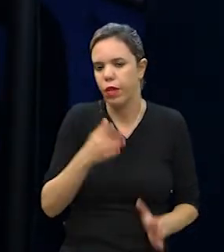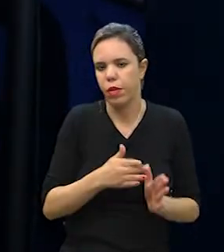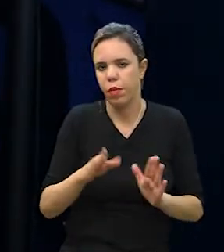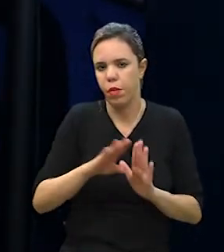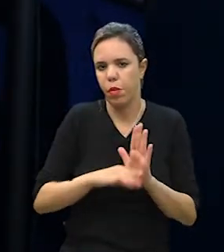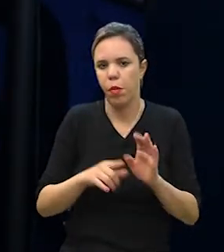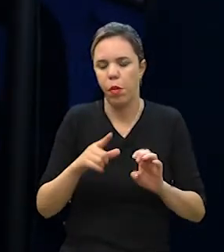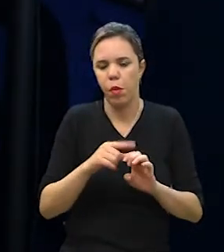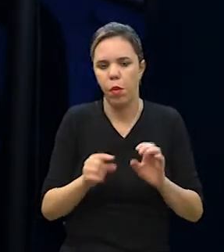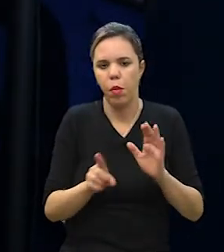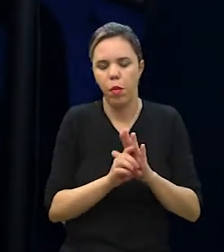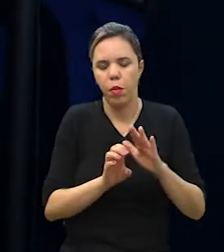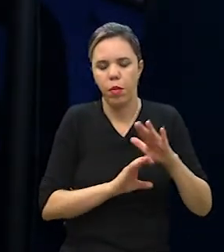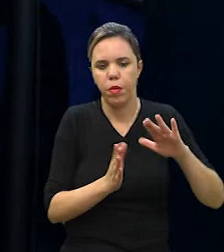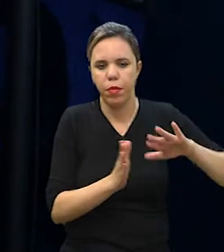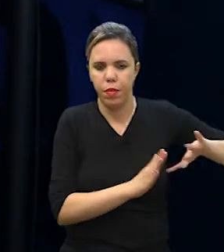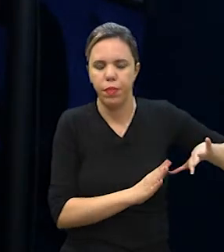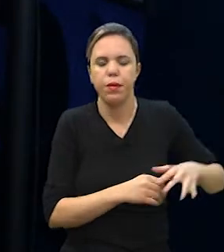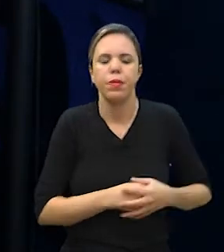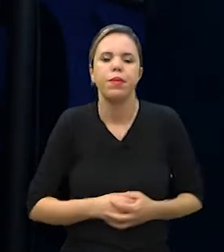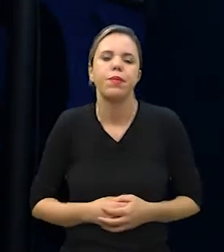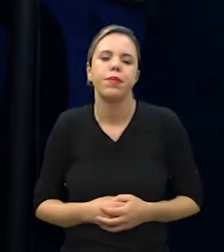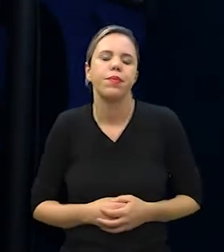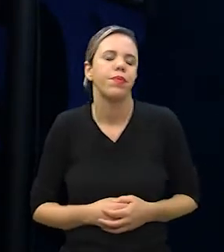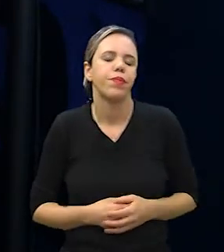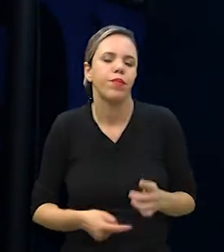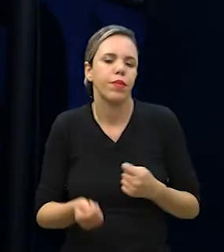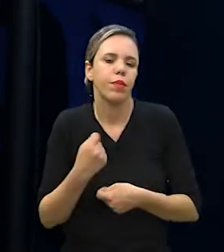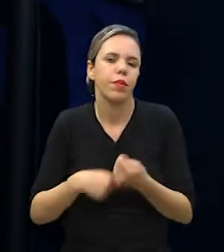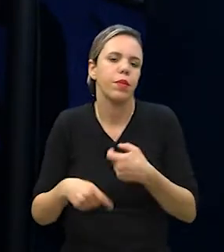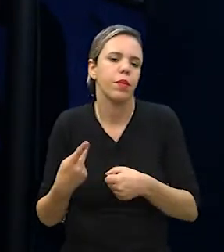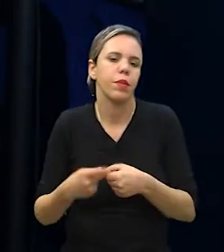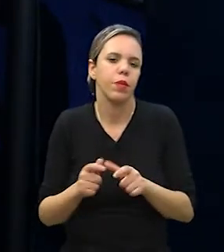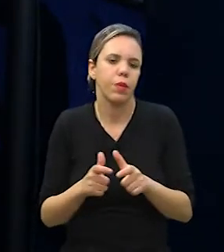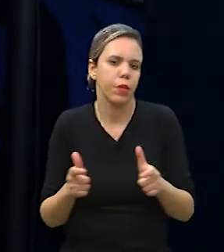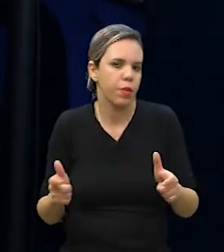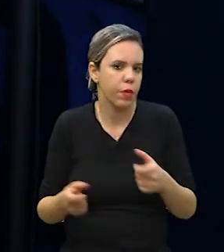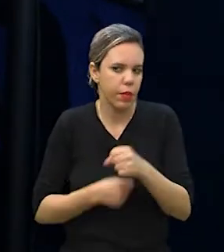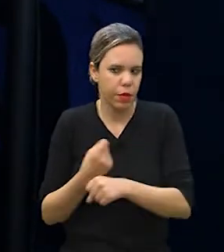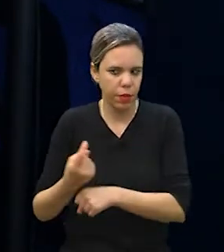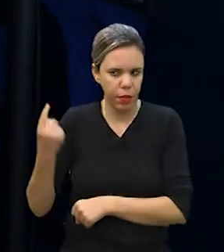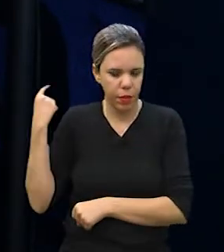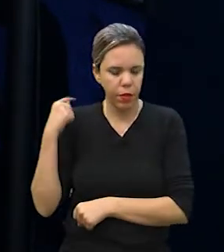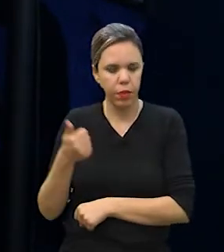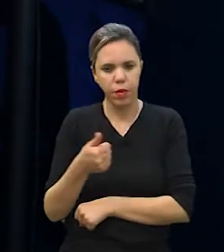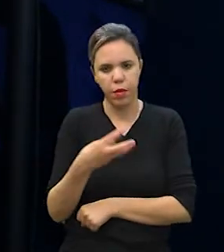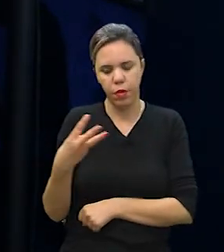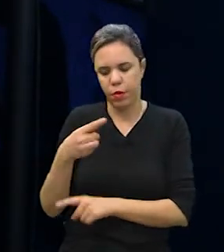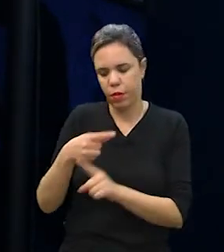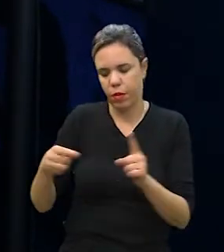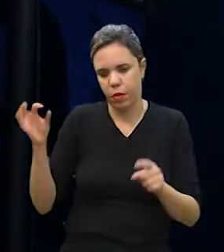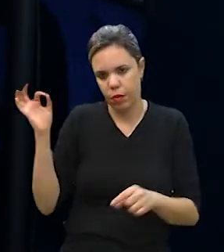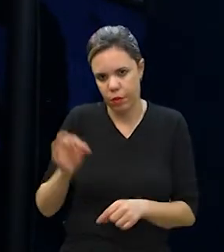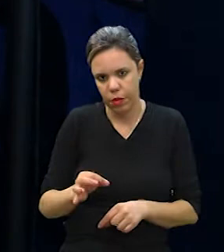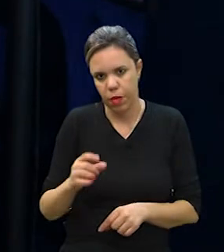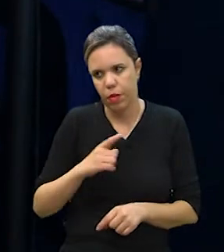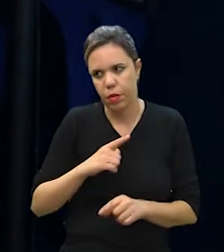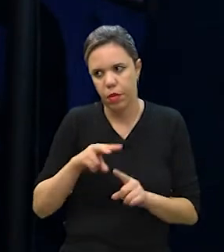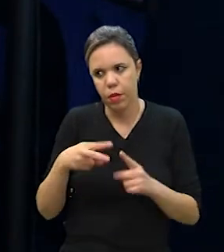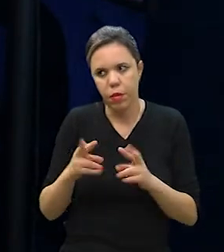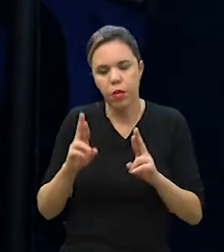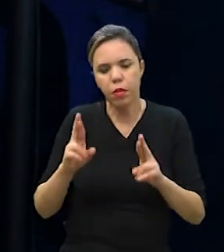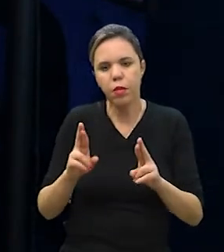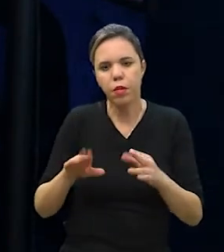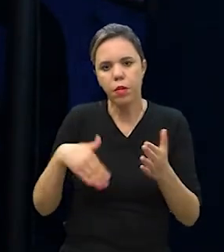bloco anterior com outro empreendedor sobre o mercado que cresceu o ano passado 13,5%,